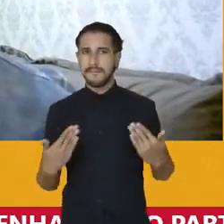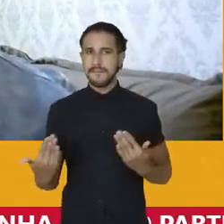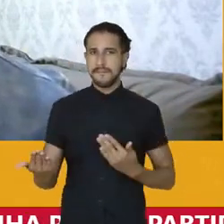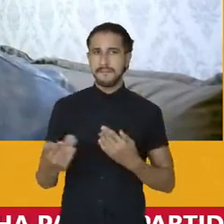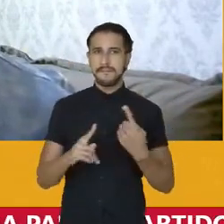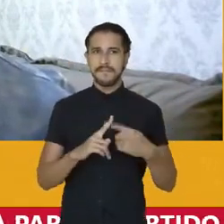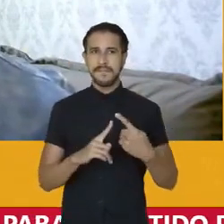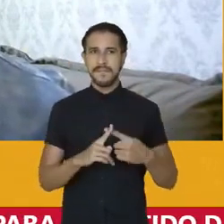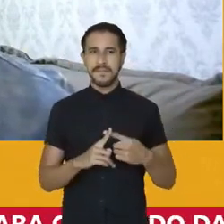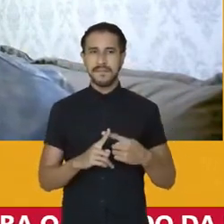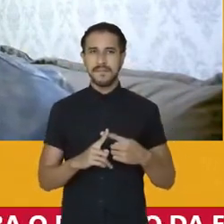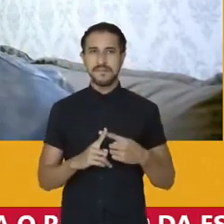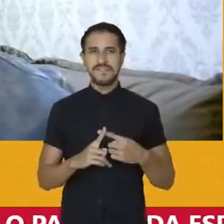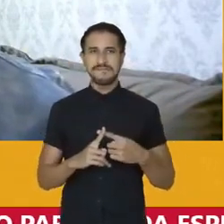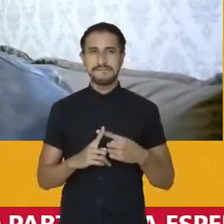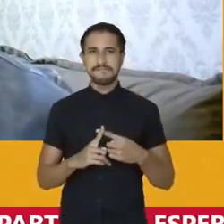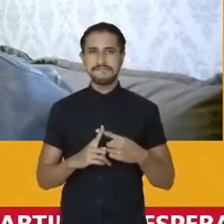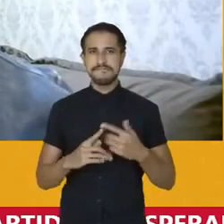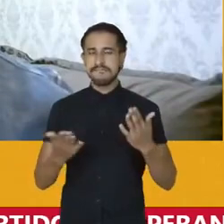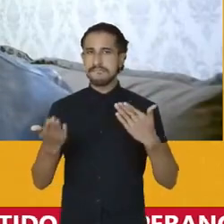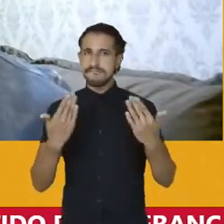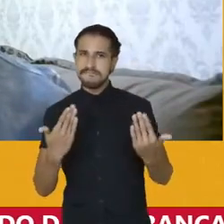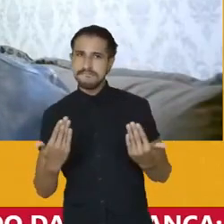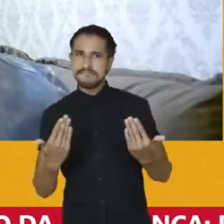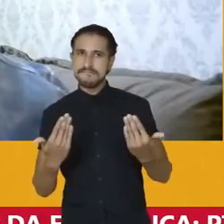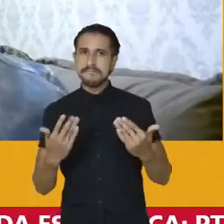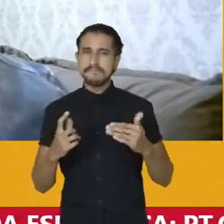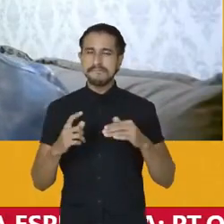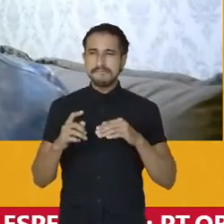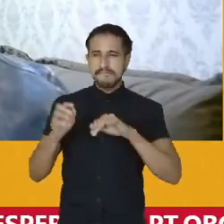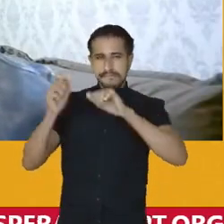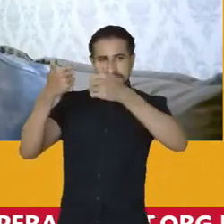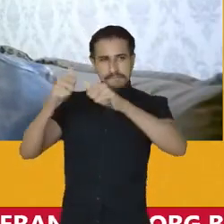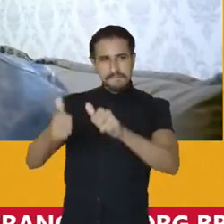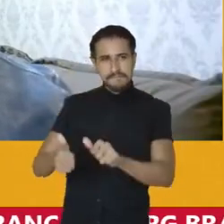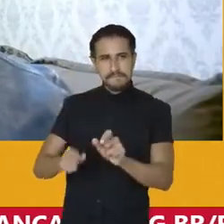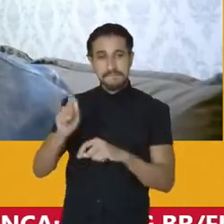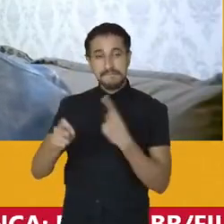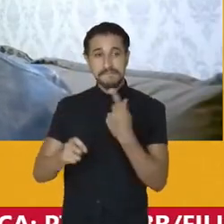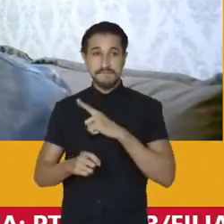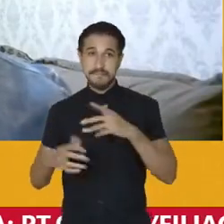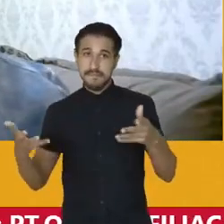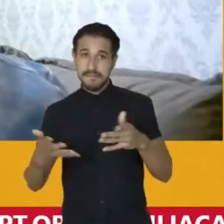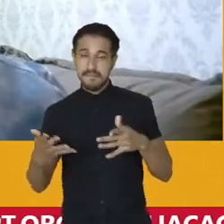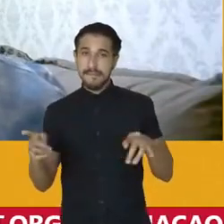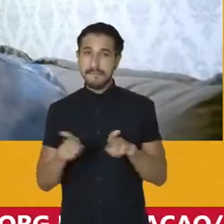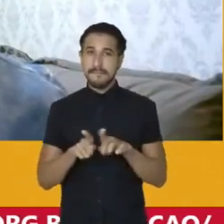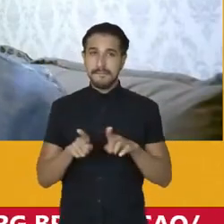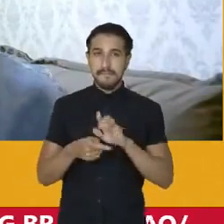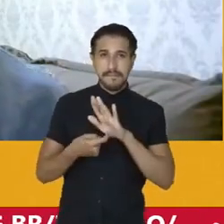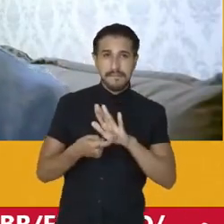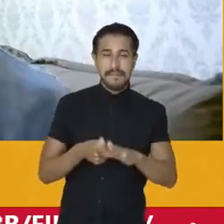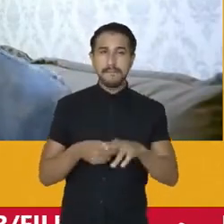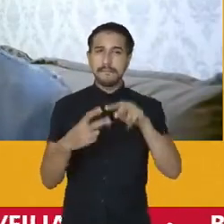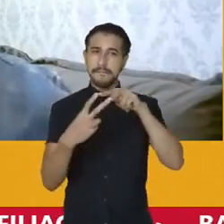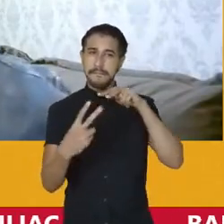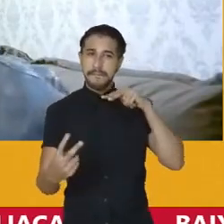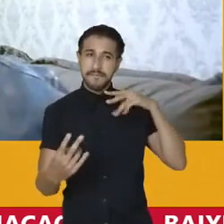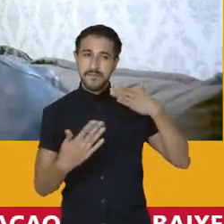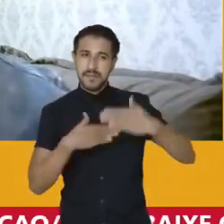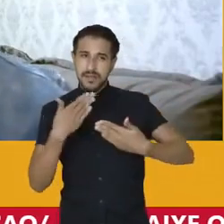porque ele não só faz um diagnóstico do que nós temos hoje, mas como está apontando caminhos